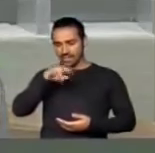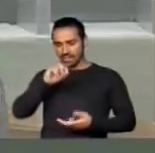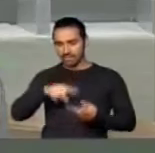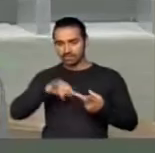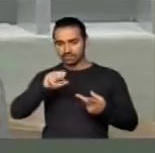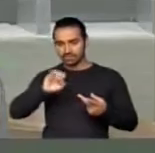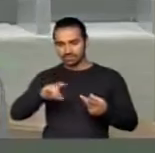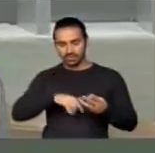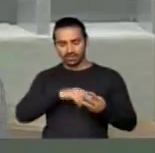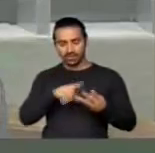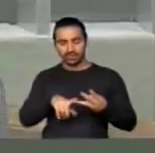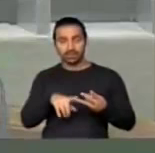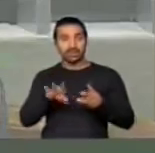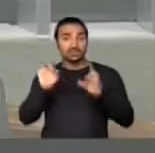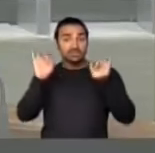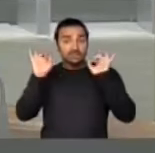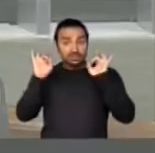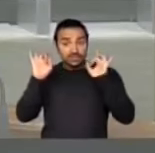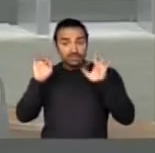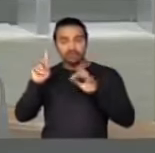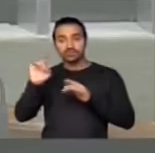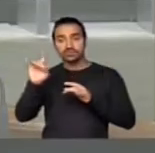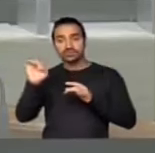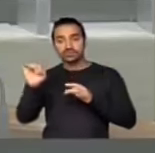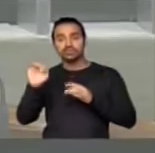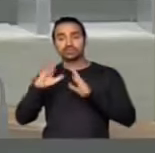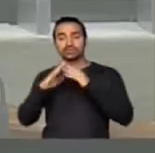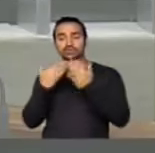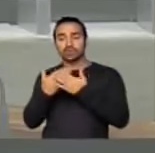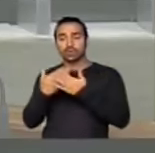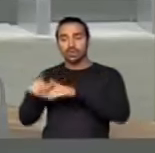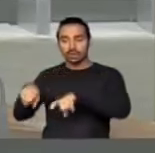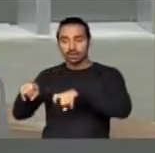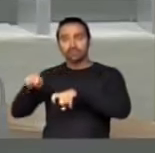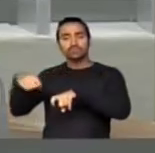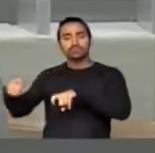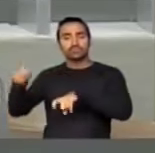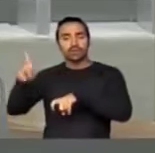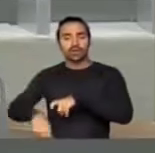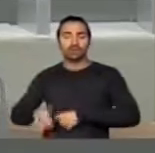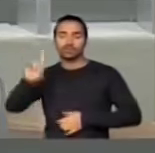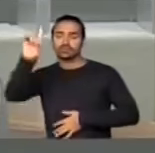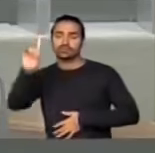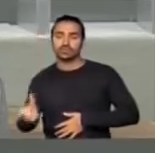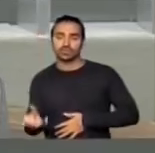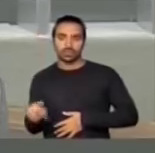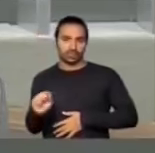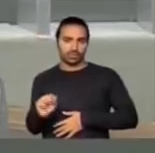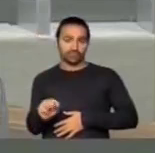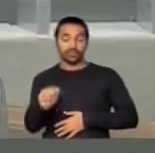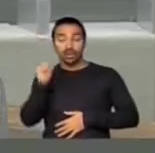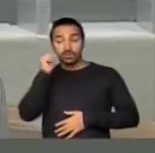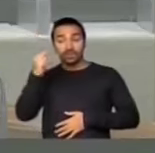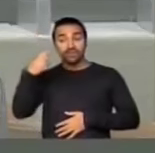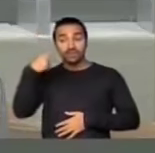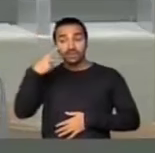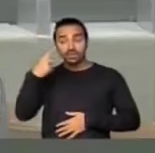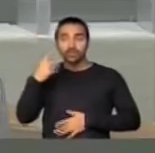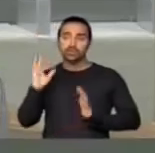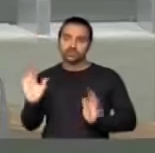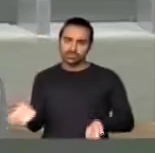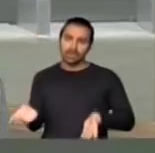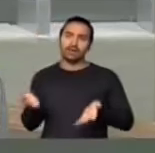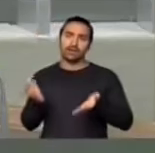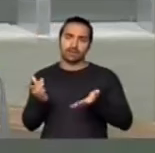Zorivaldo e em especial Didi do Colégio Agrícola, que é o diretor, onde a vereadora reivindicou, através